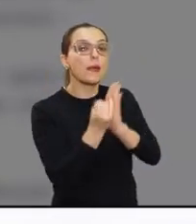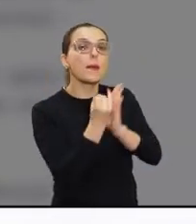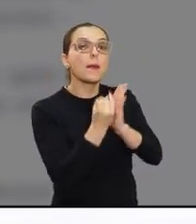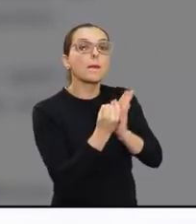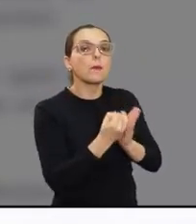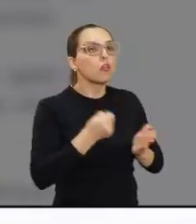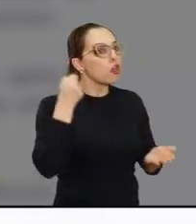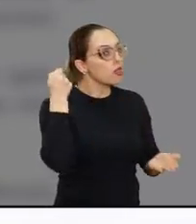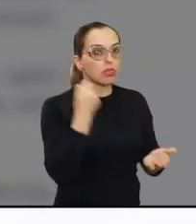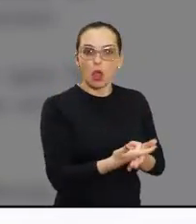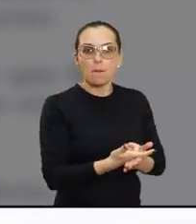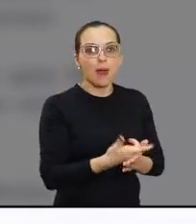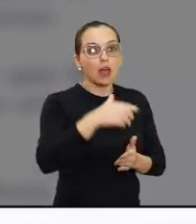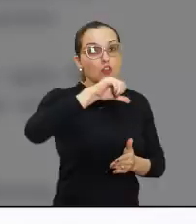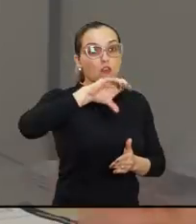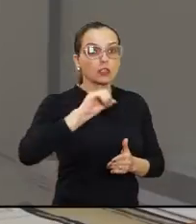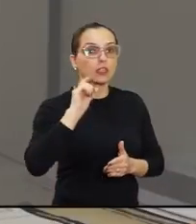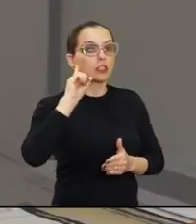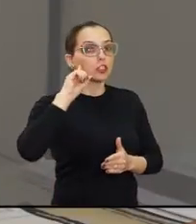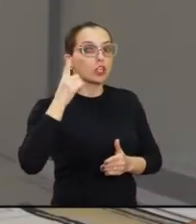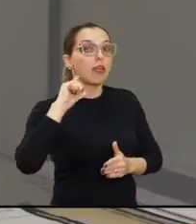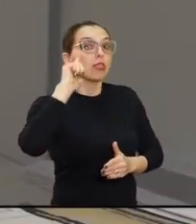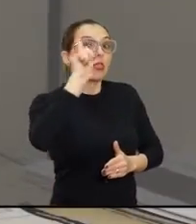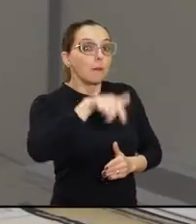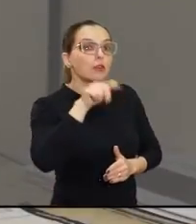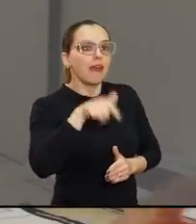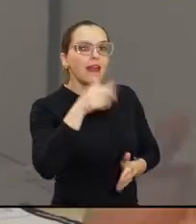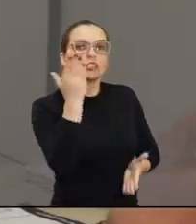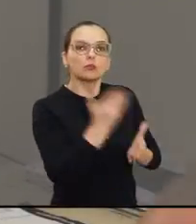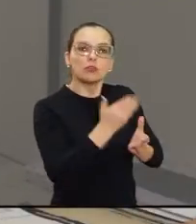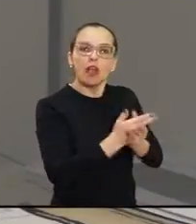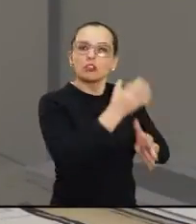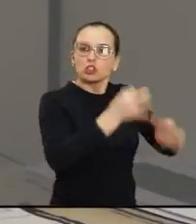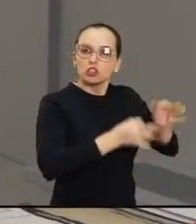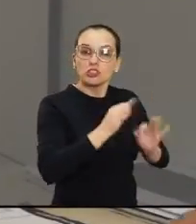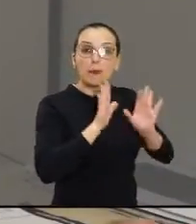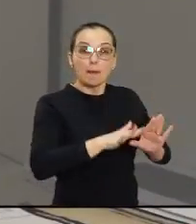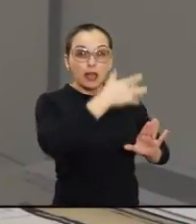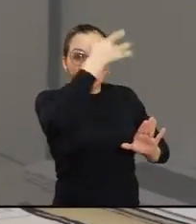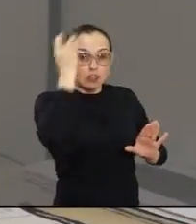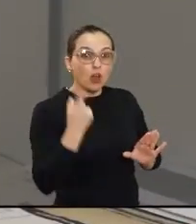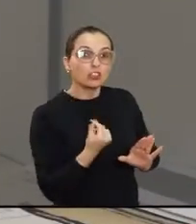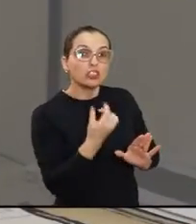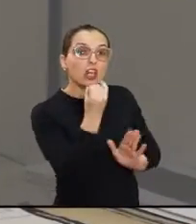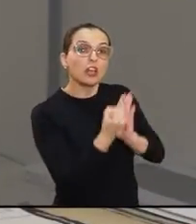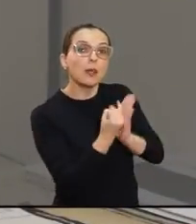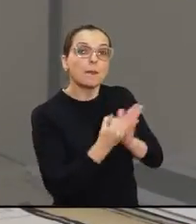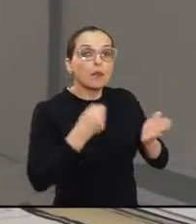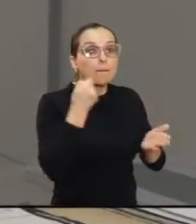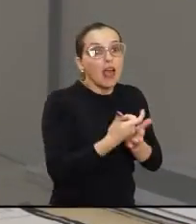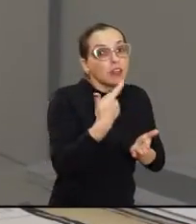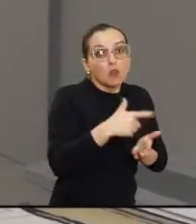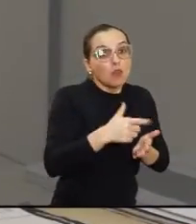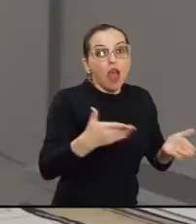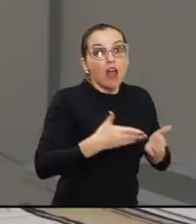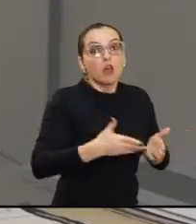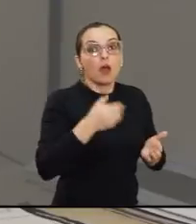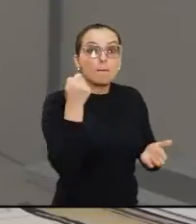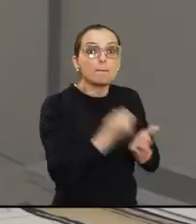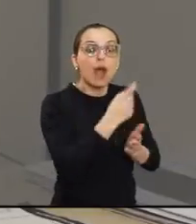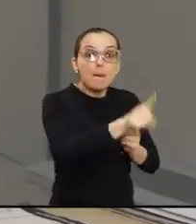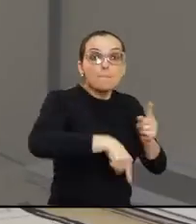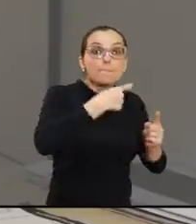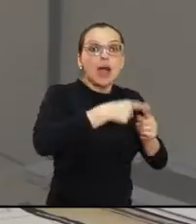eles são protestados. Já tinham dificuldade para pagar o que estava vencido e agora tem mais esse valor que tem que ser pago,